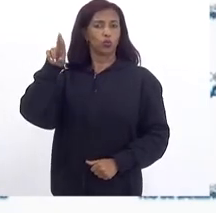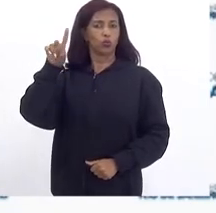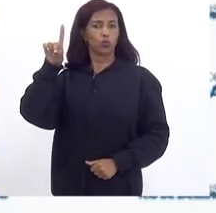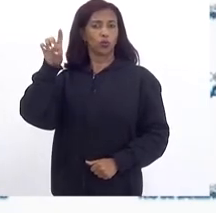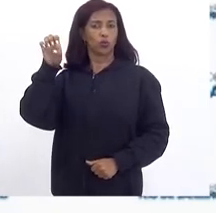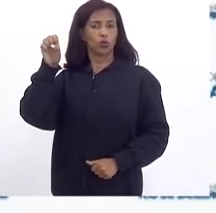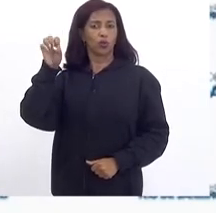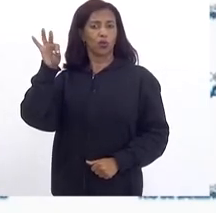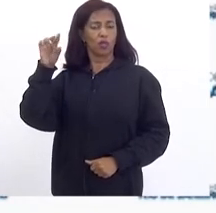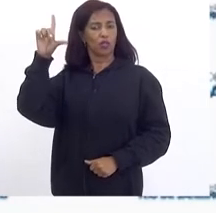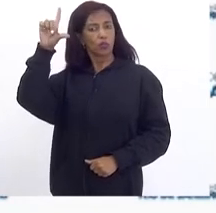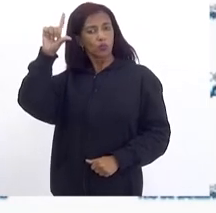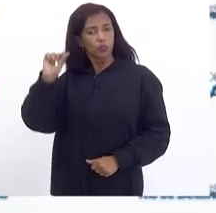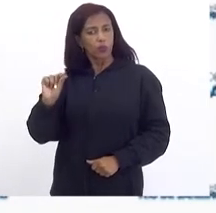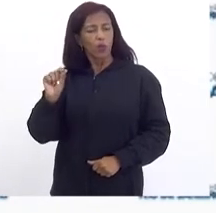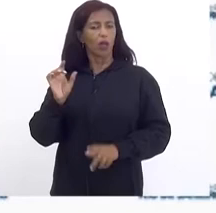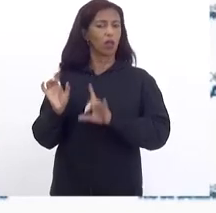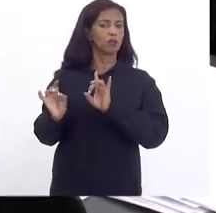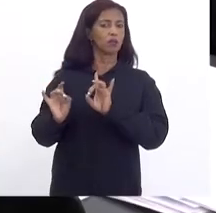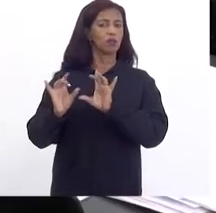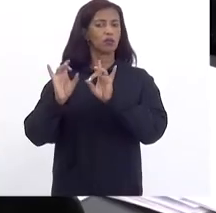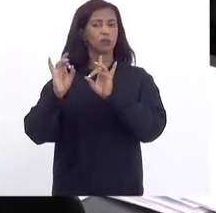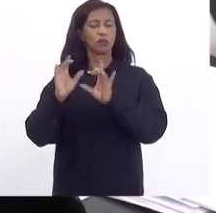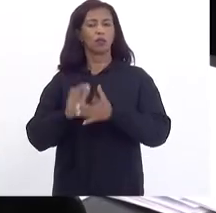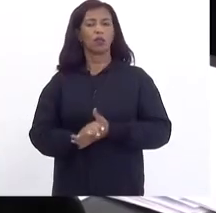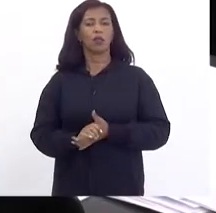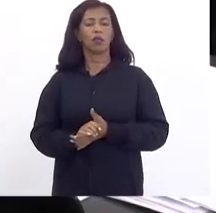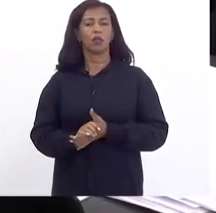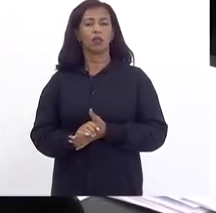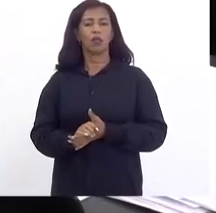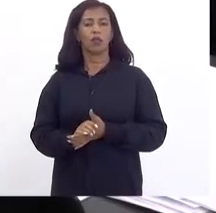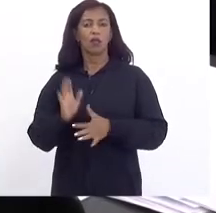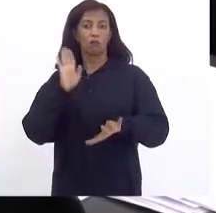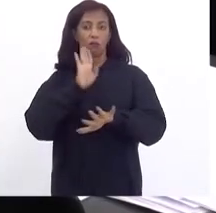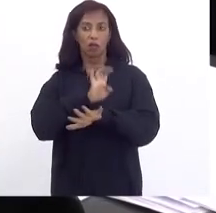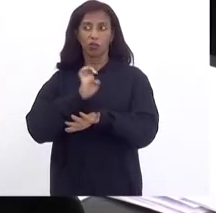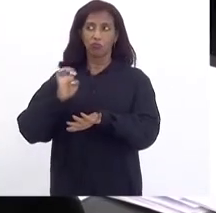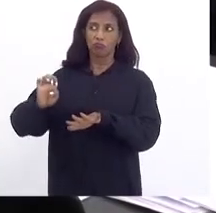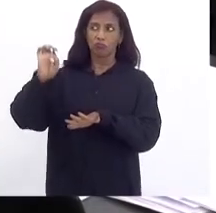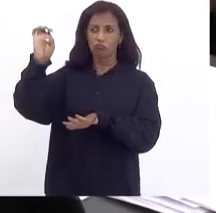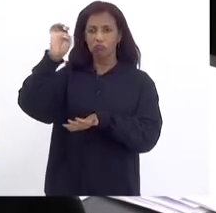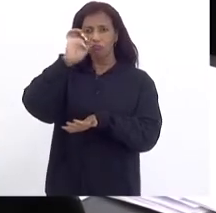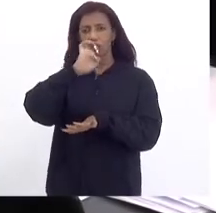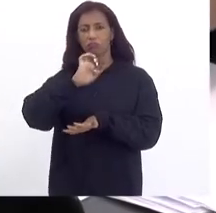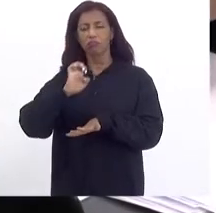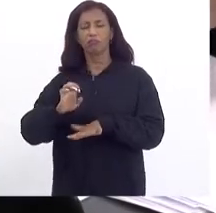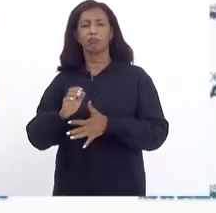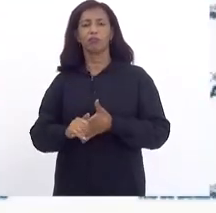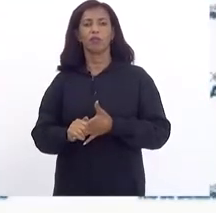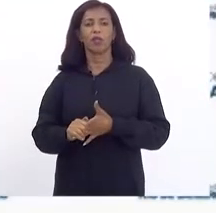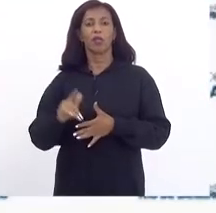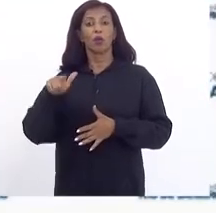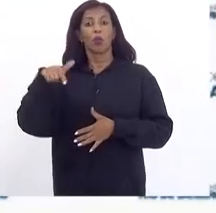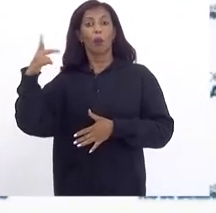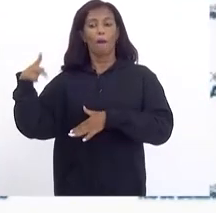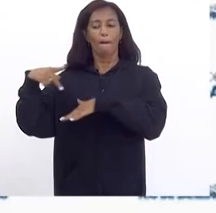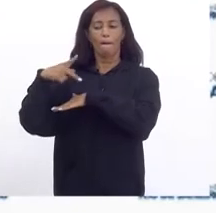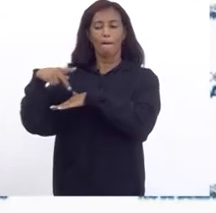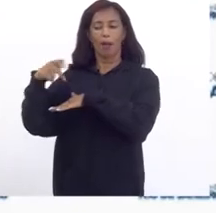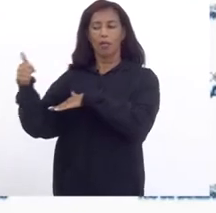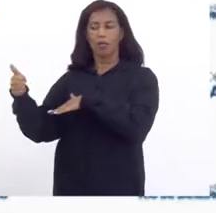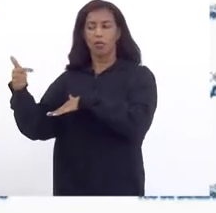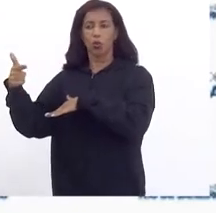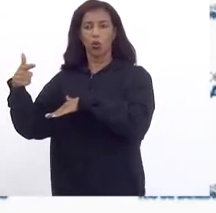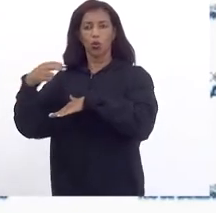alíquota Reduzida Especialmente As alíquotas Interestaduais Que no resto Todo do país É 12 Para o Nordeste É